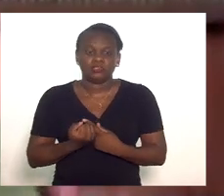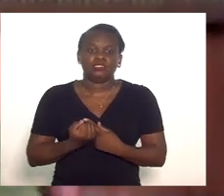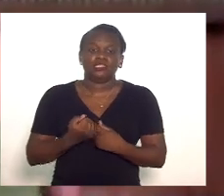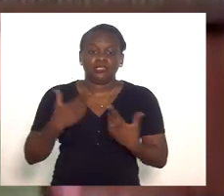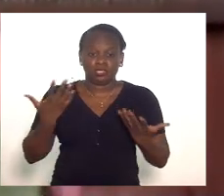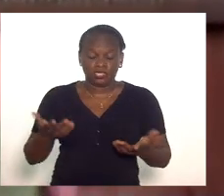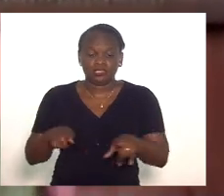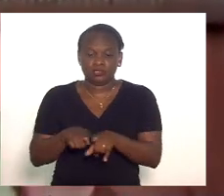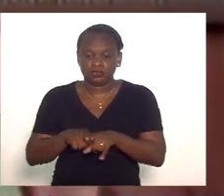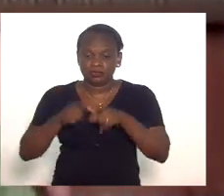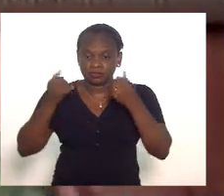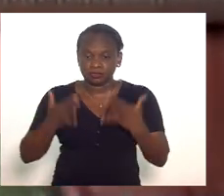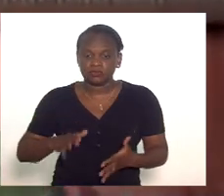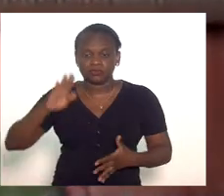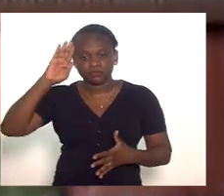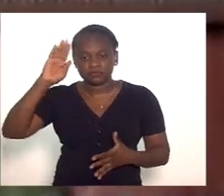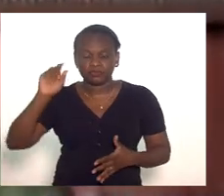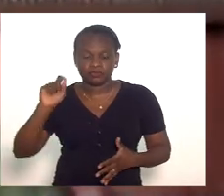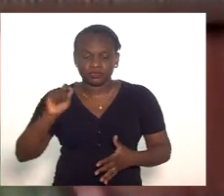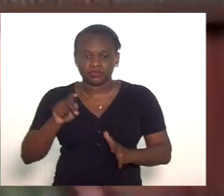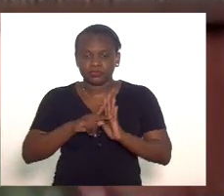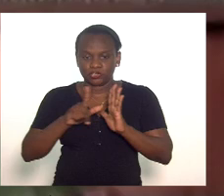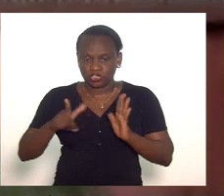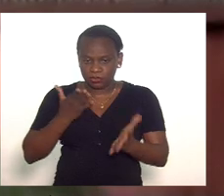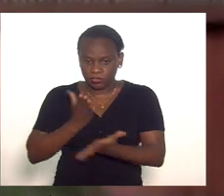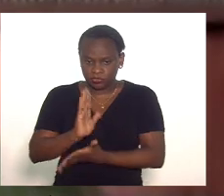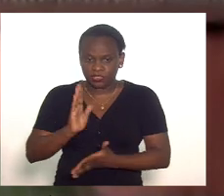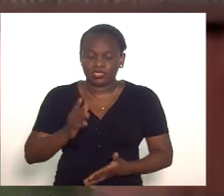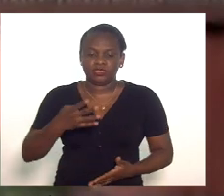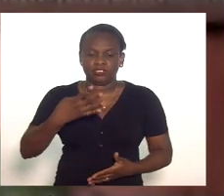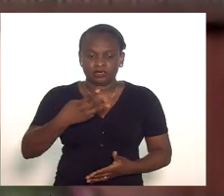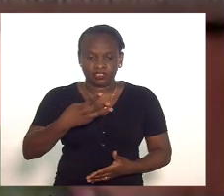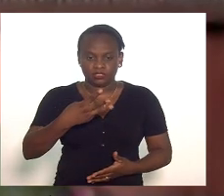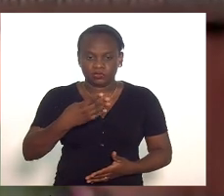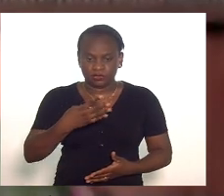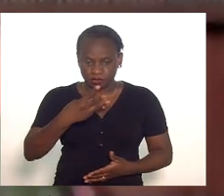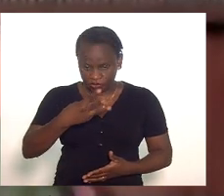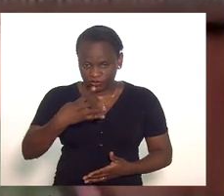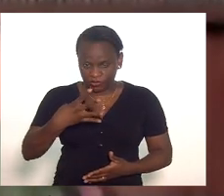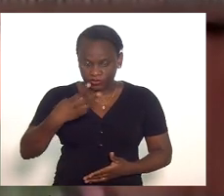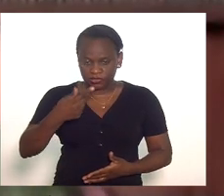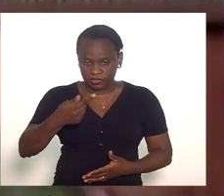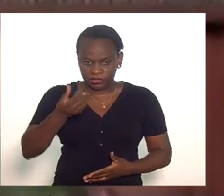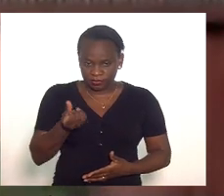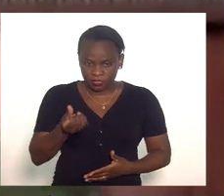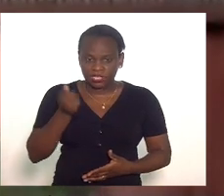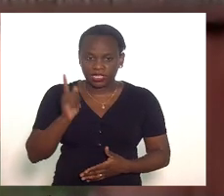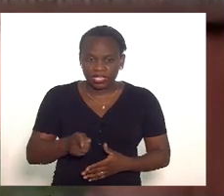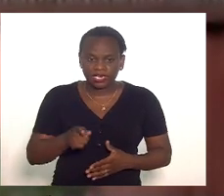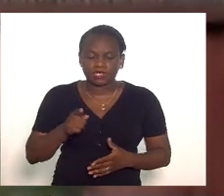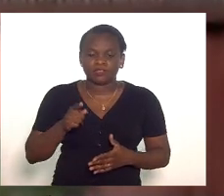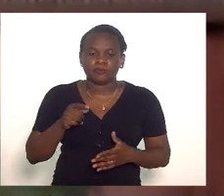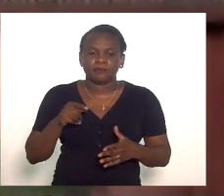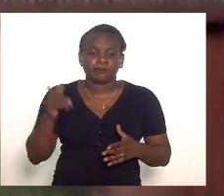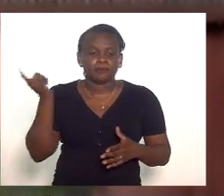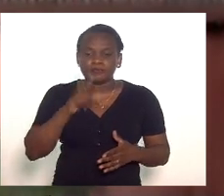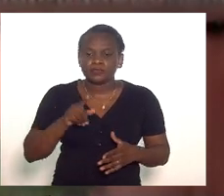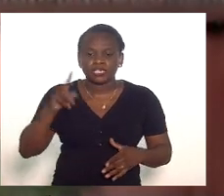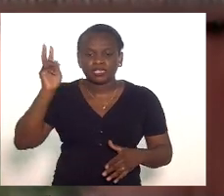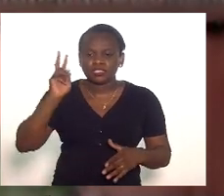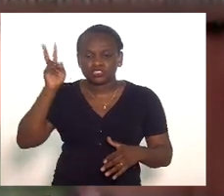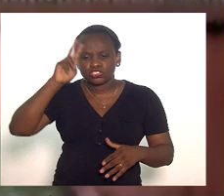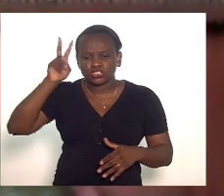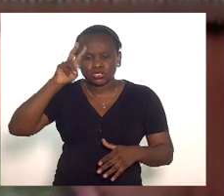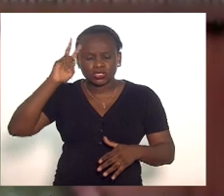ressaltar sobretudo que esse nosso projeto aprovado 3476 ele é resultado de uma luta histórica